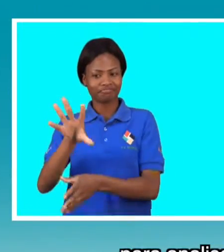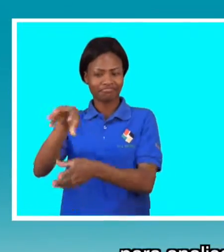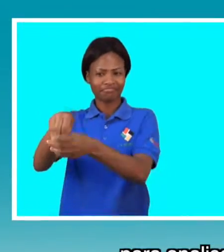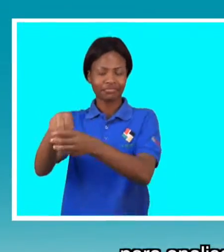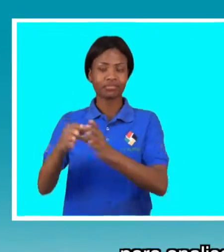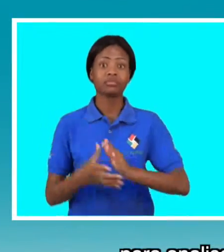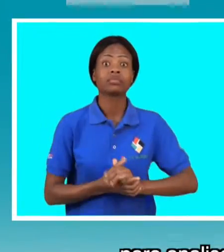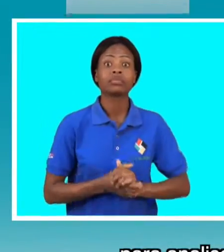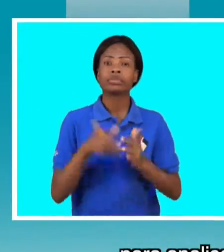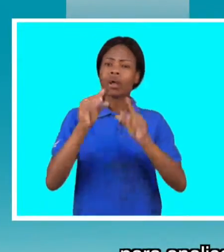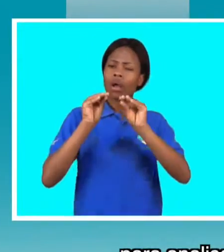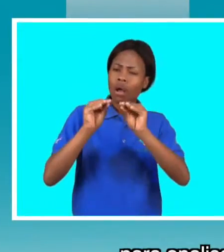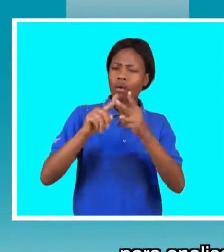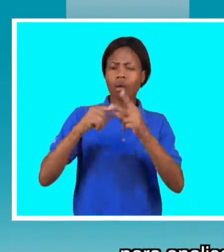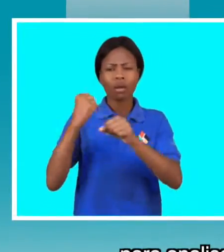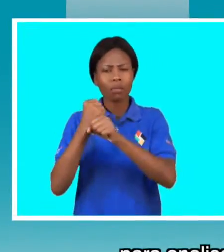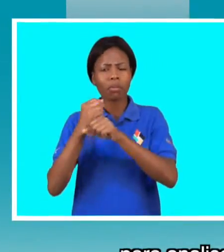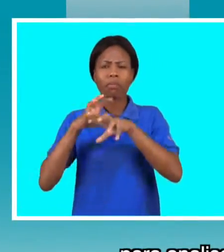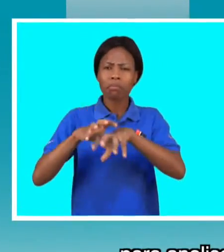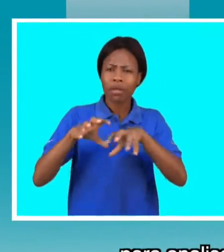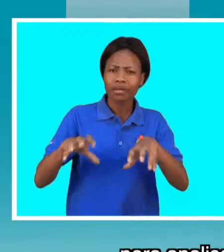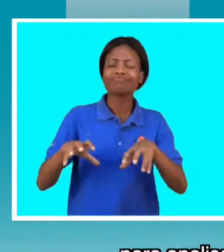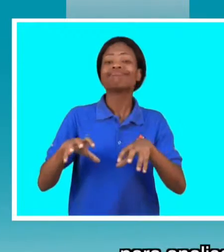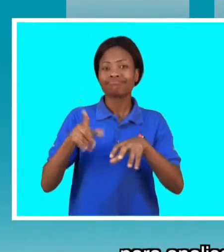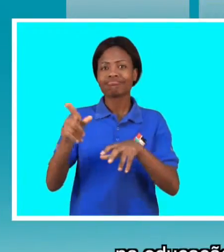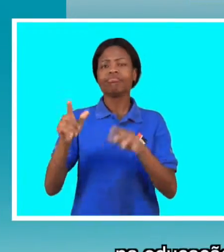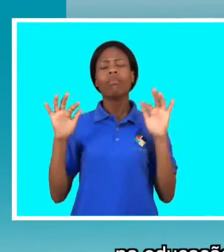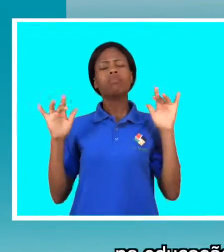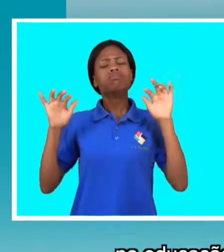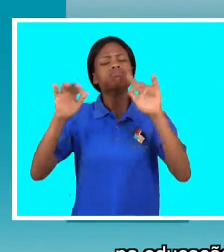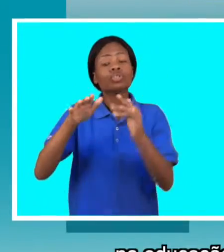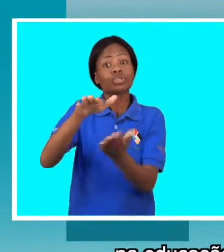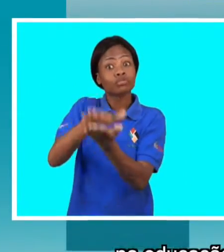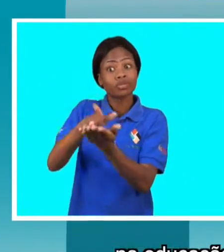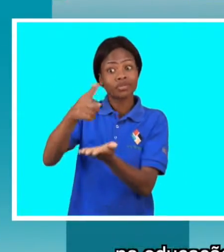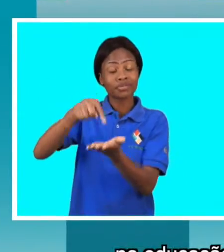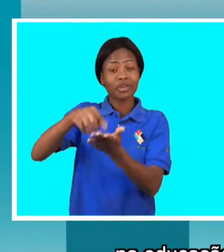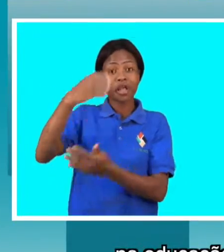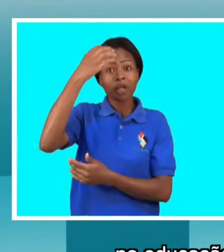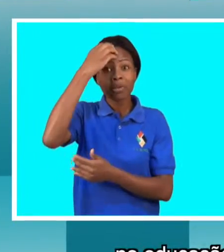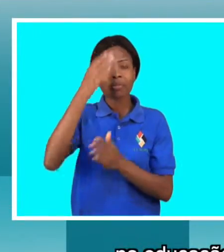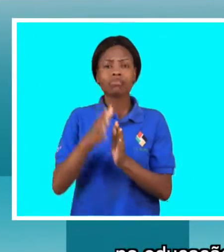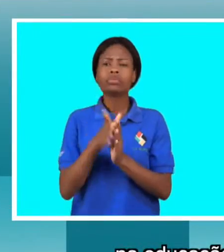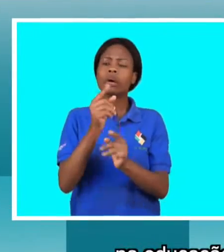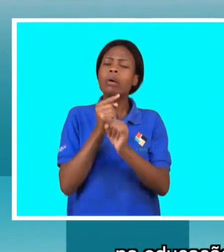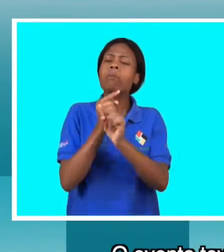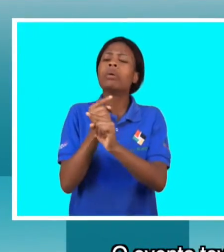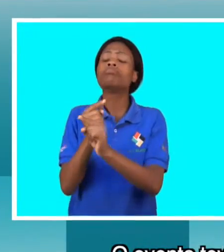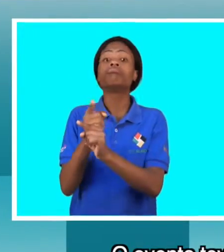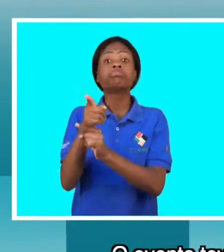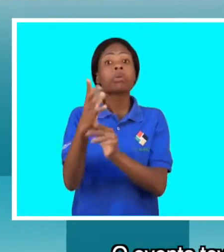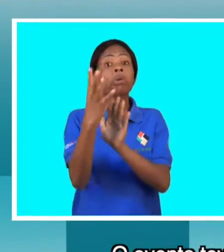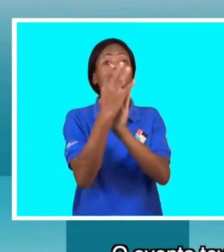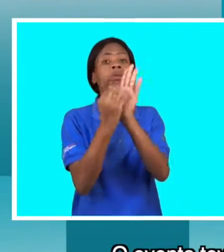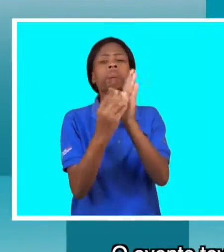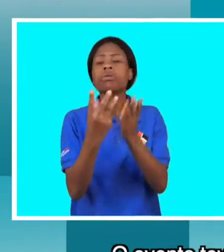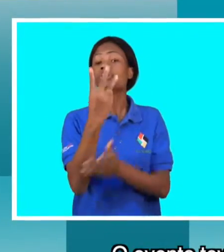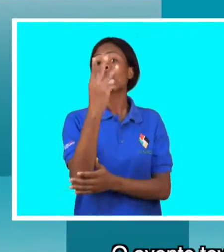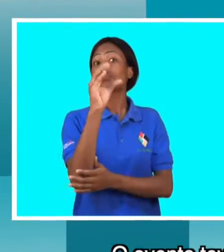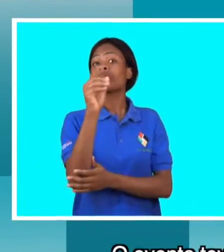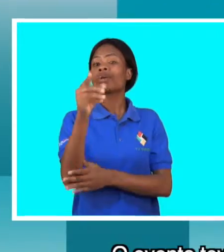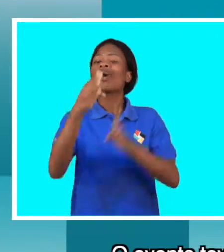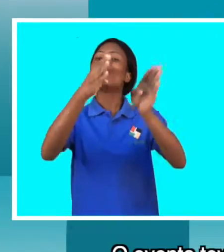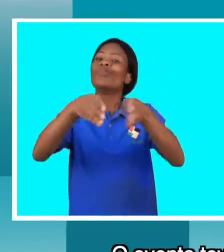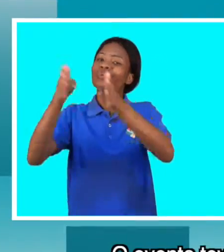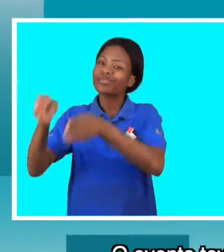estratégias adequadas de inclusão das pessoas com deficiência na educação e no mercado de emprego. O evento